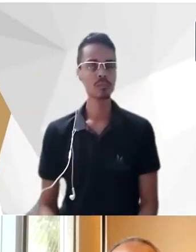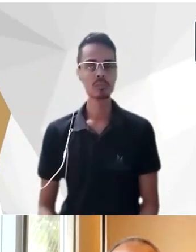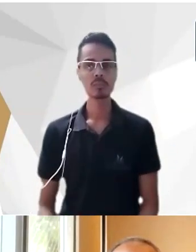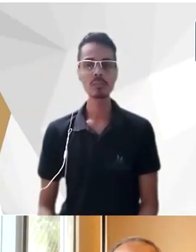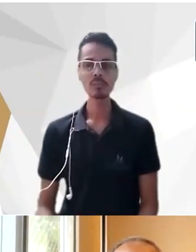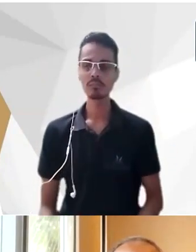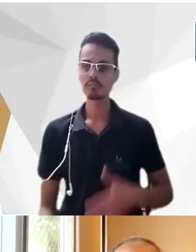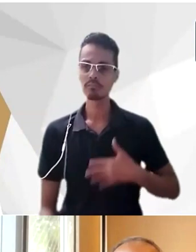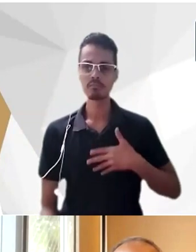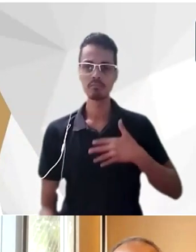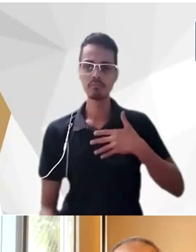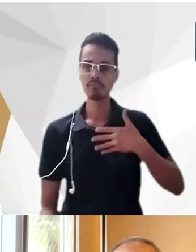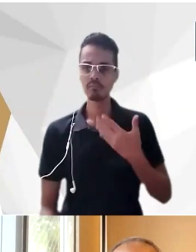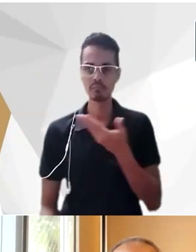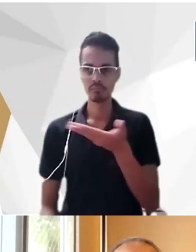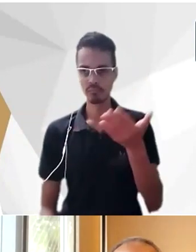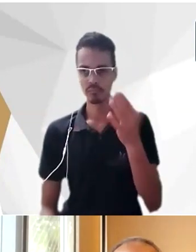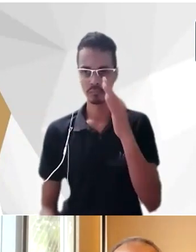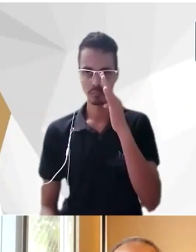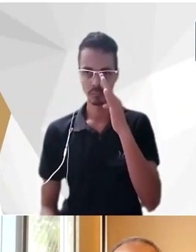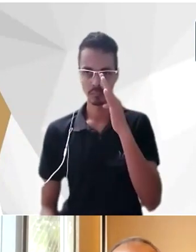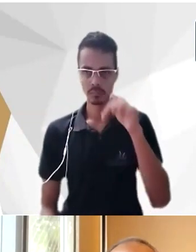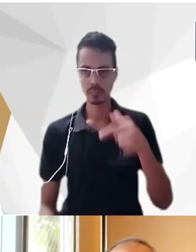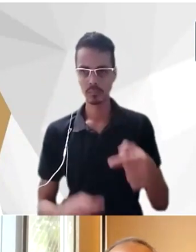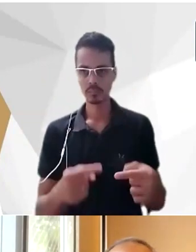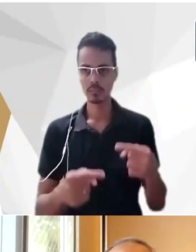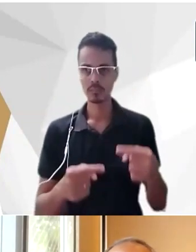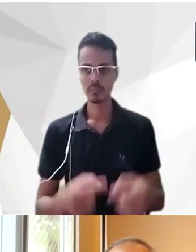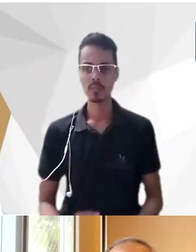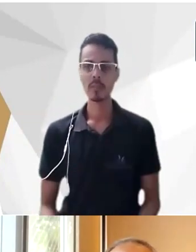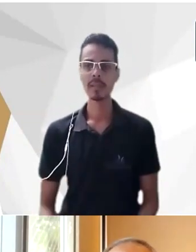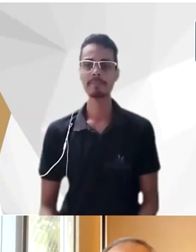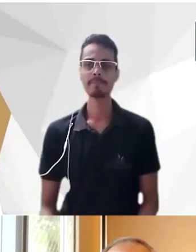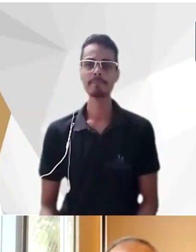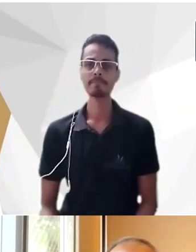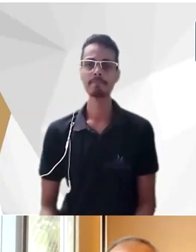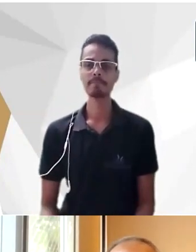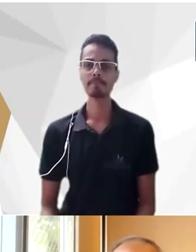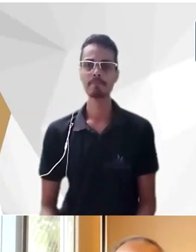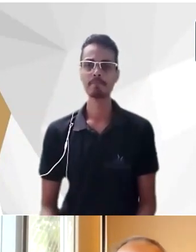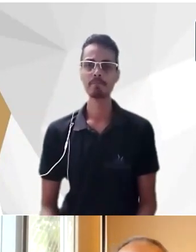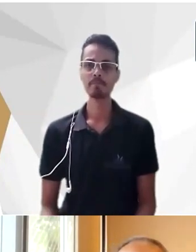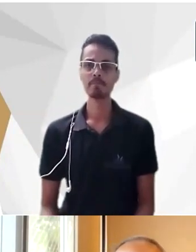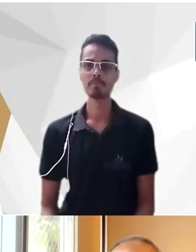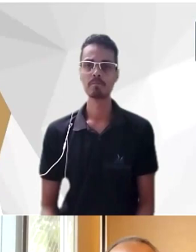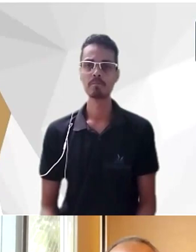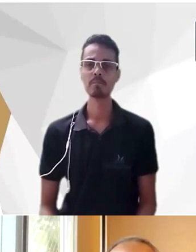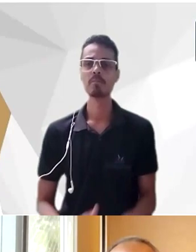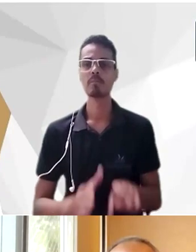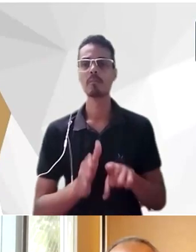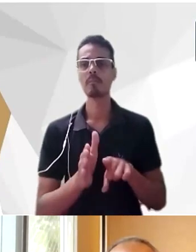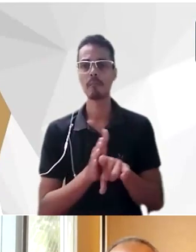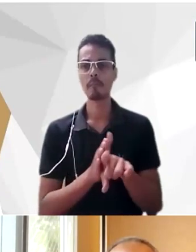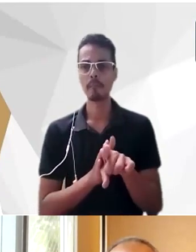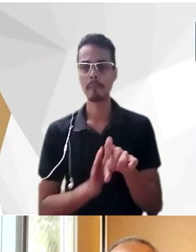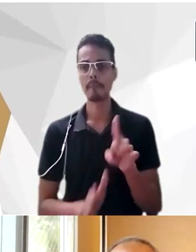prazer para nós tê-los assistindo também ao nosso debate e uma pergunta que foi dita que eu já trago para o professor Wenceslau depois abro de novo para o professor